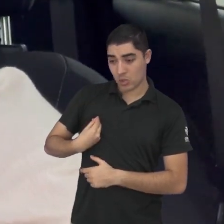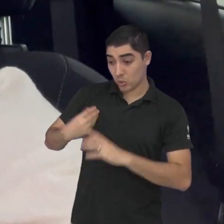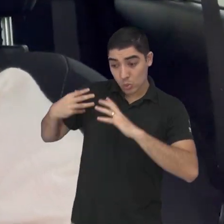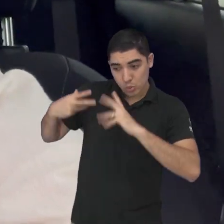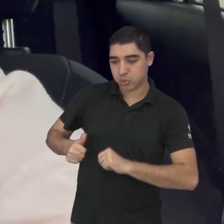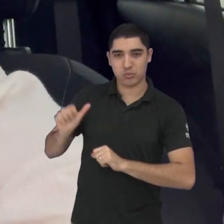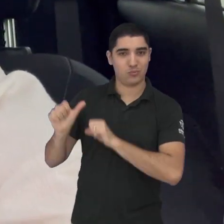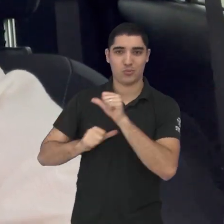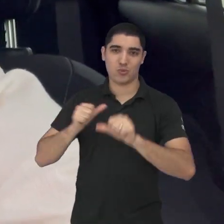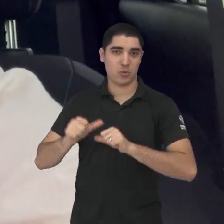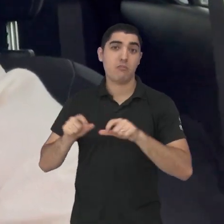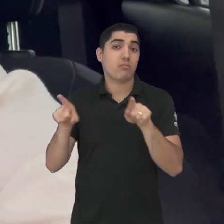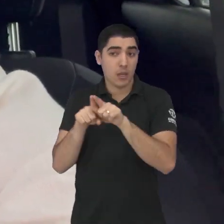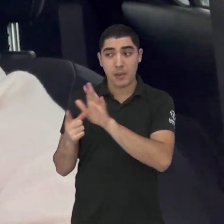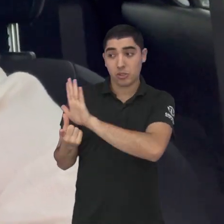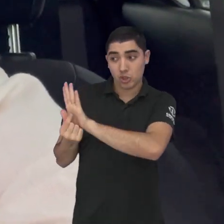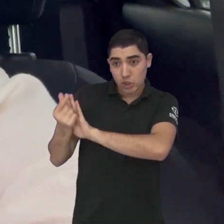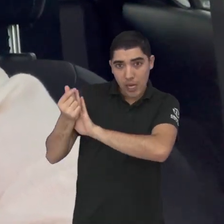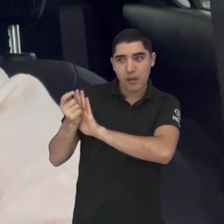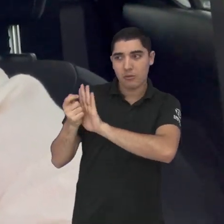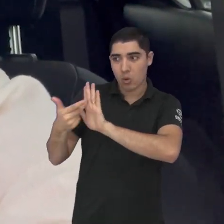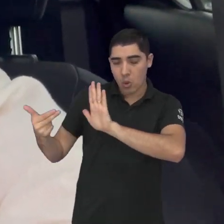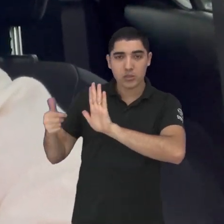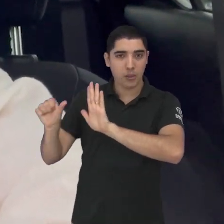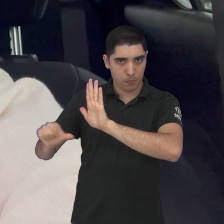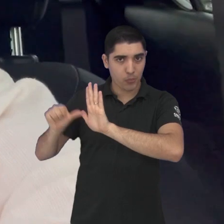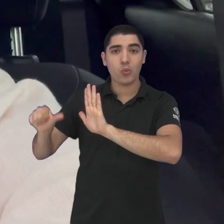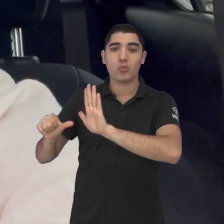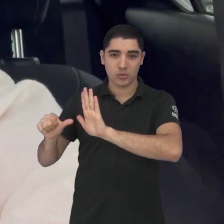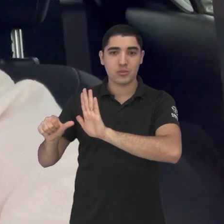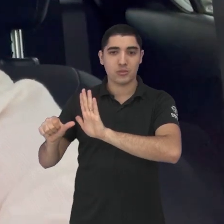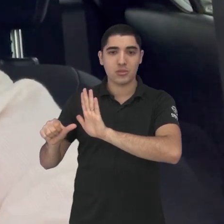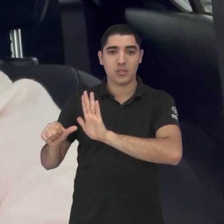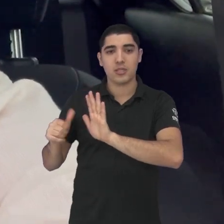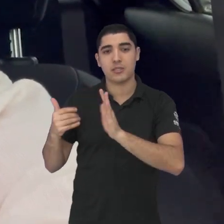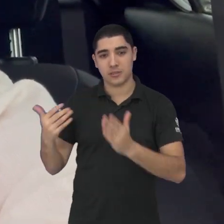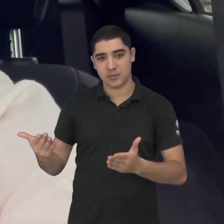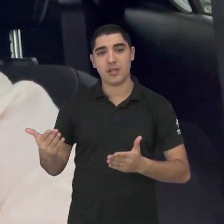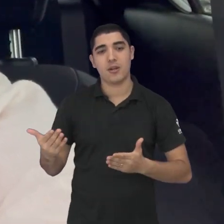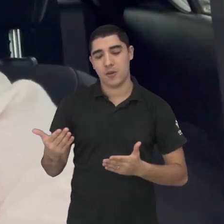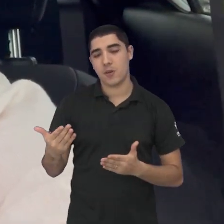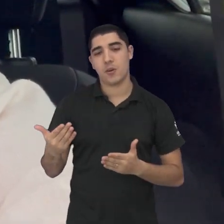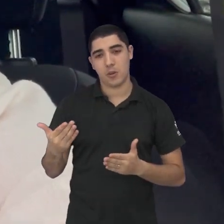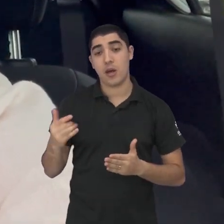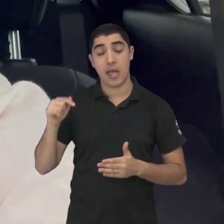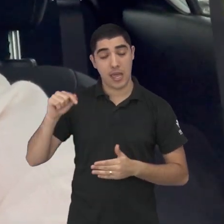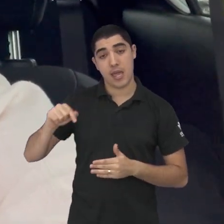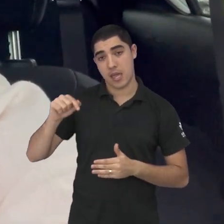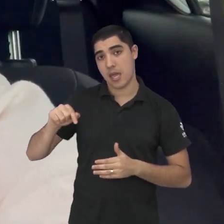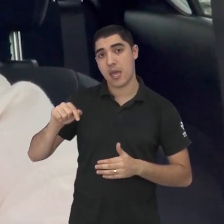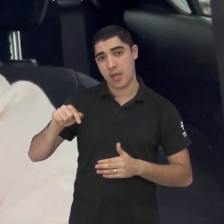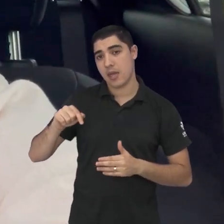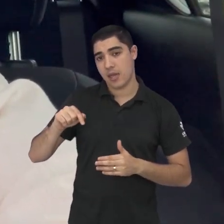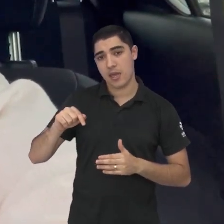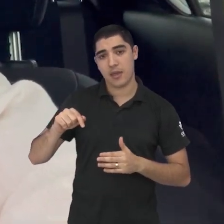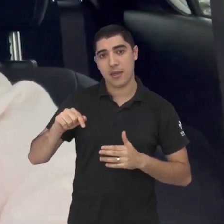essa questão financeira também então assim você muda de prioridade é um contexto